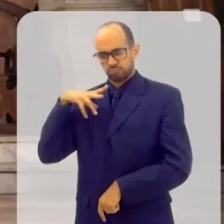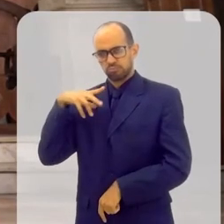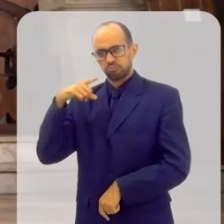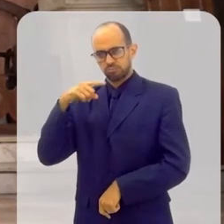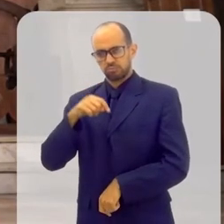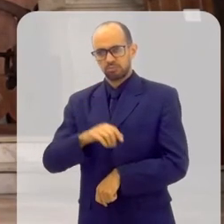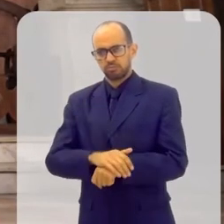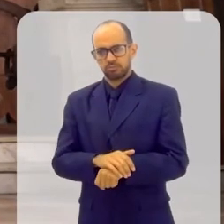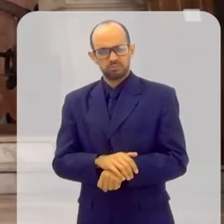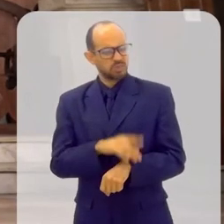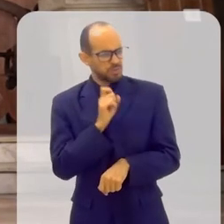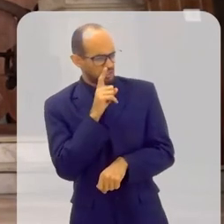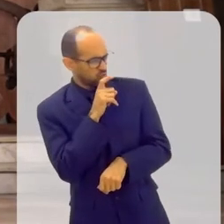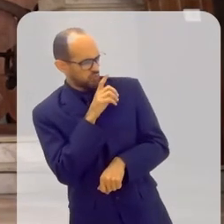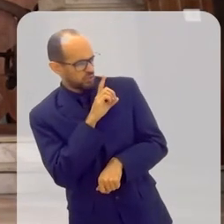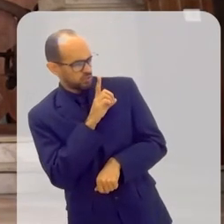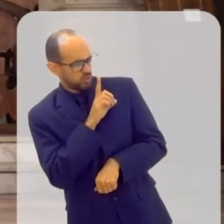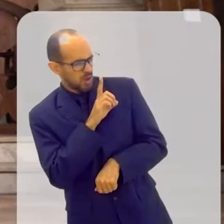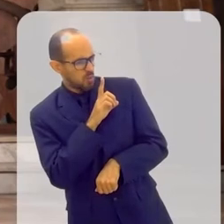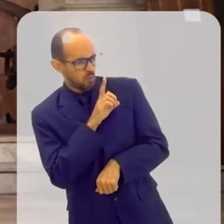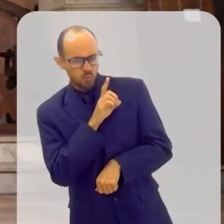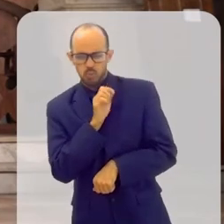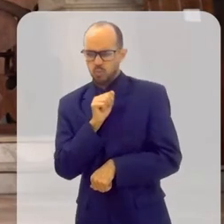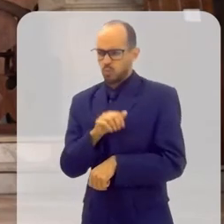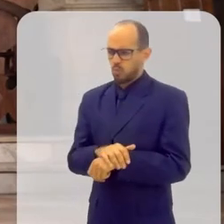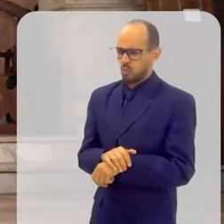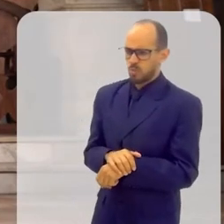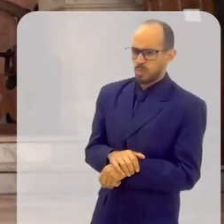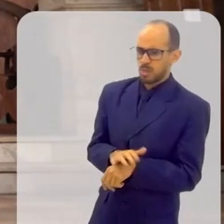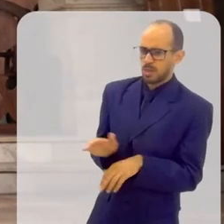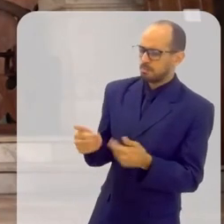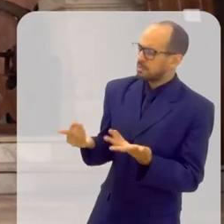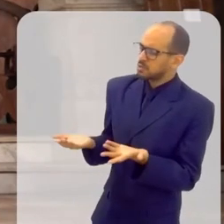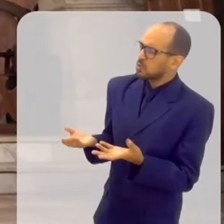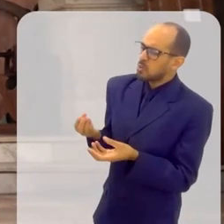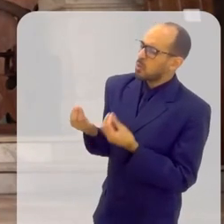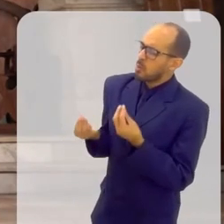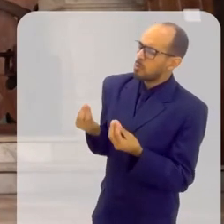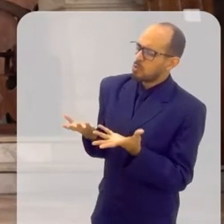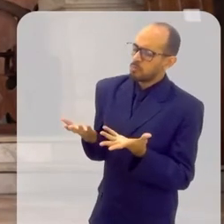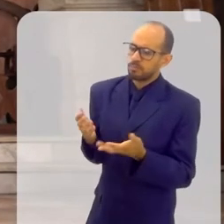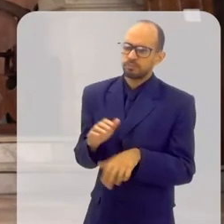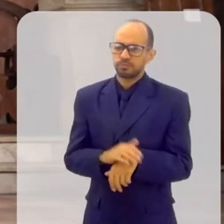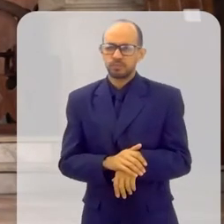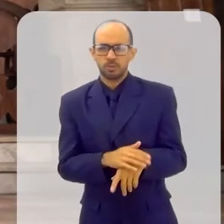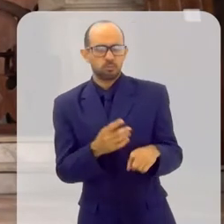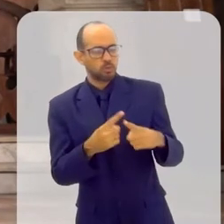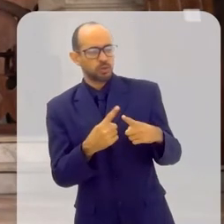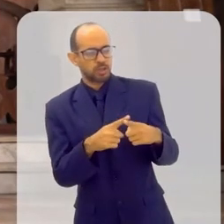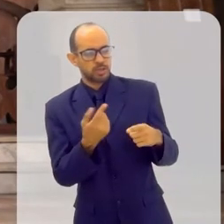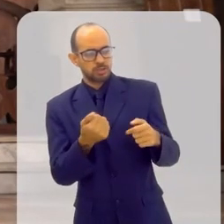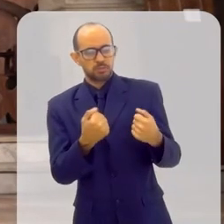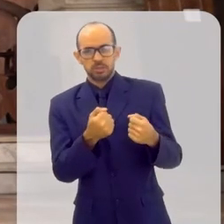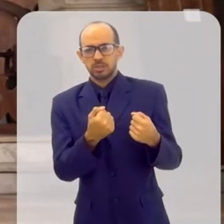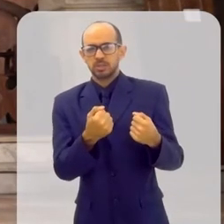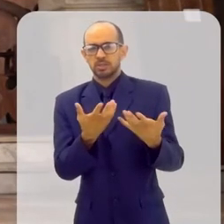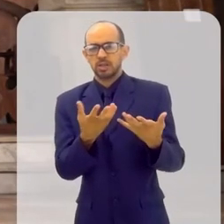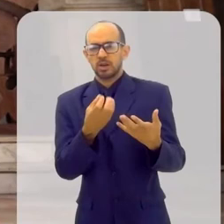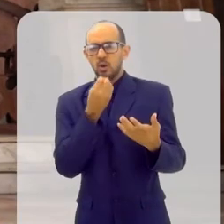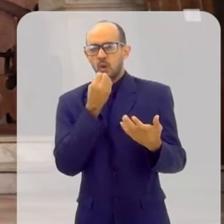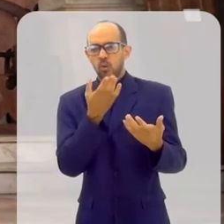na sacristia. Não é mais difícil? Não é mais difícil? Em que sentido, Luzia? Você ter que